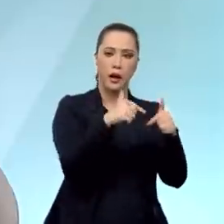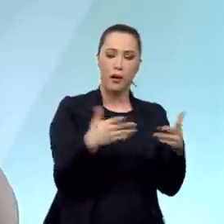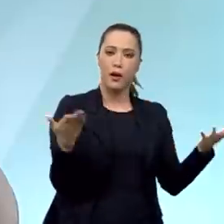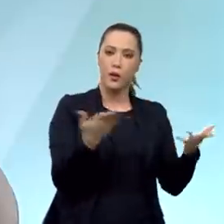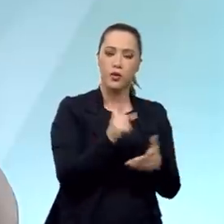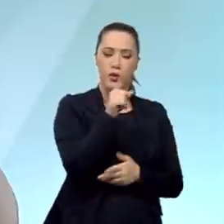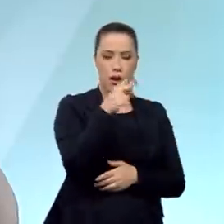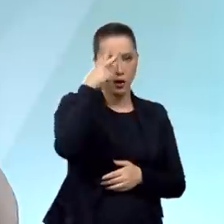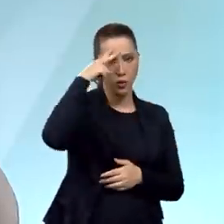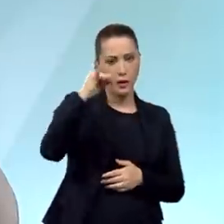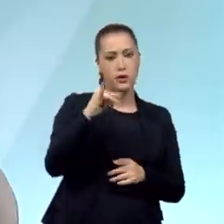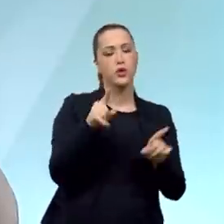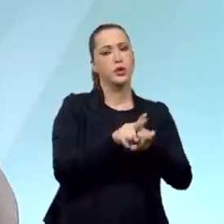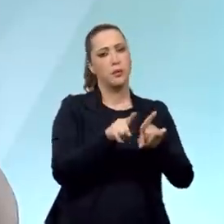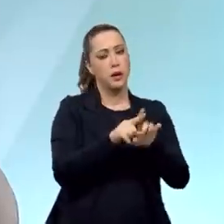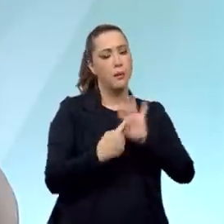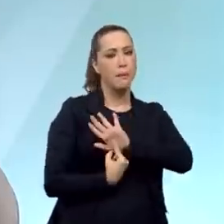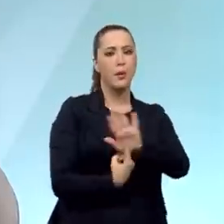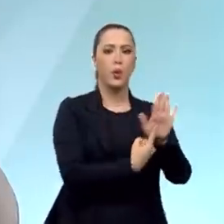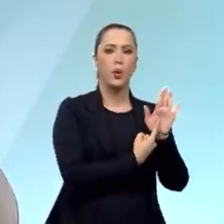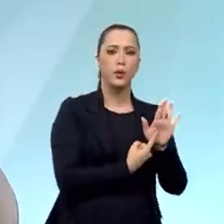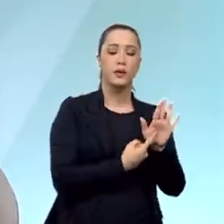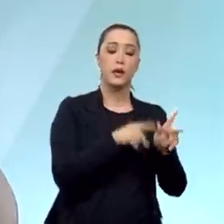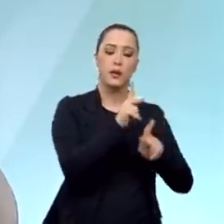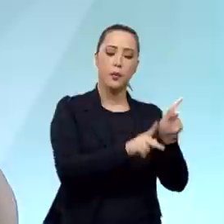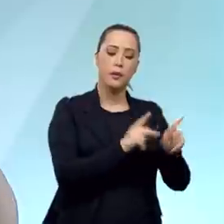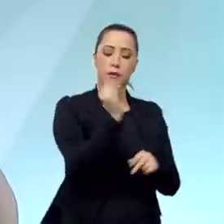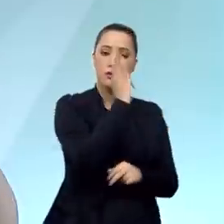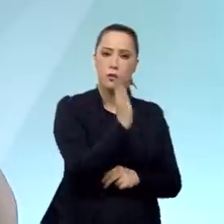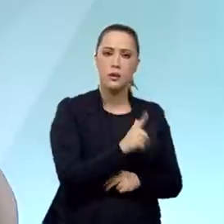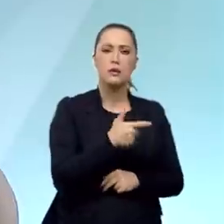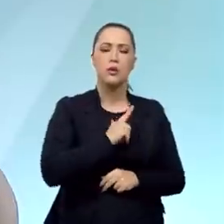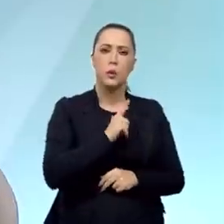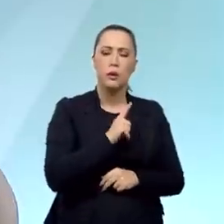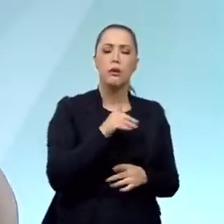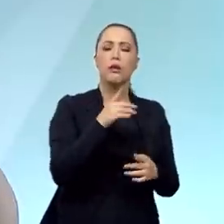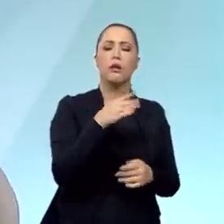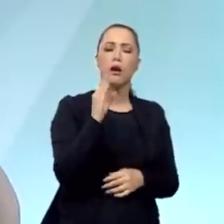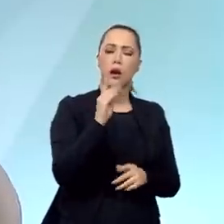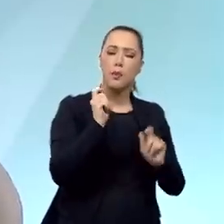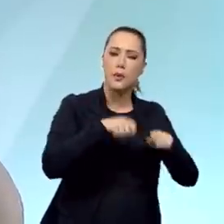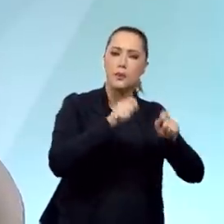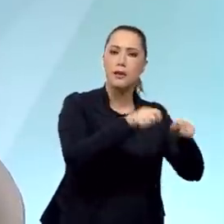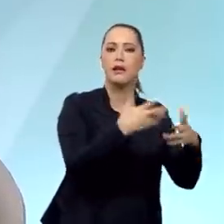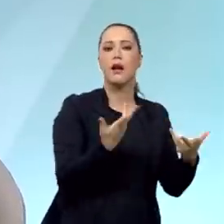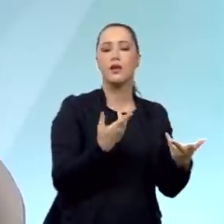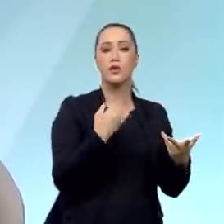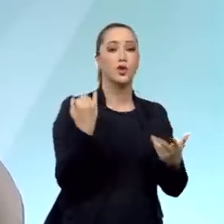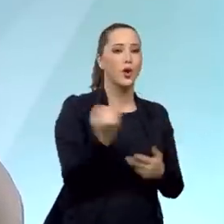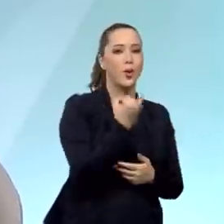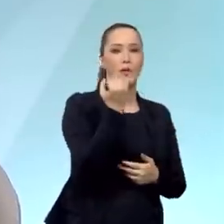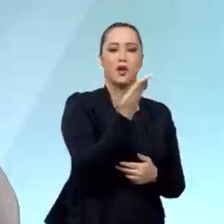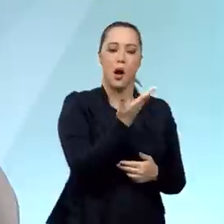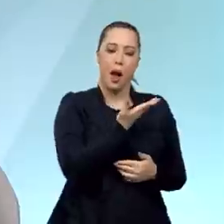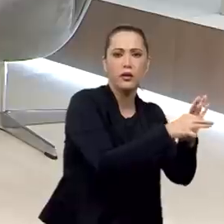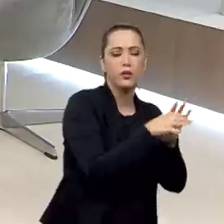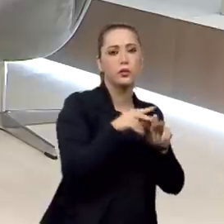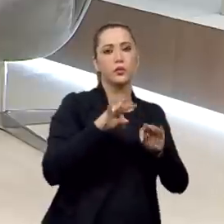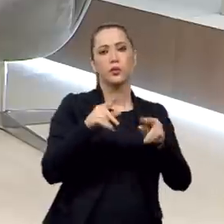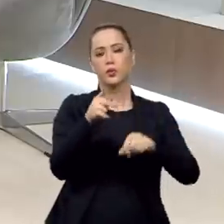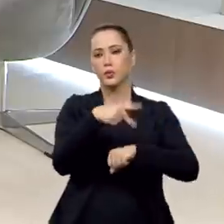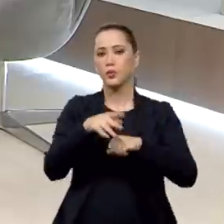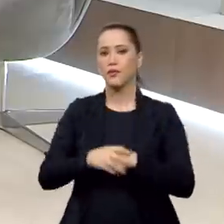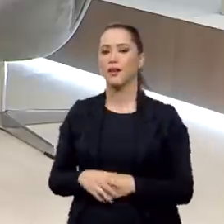paz no Haiti, mostra que o povo brasileiro tem uma característica muito importante, a missibilidade que o português nos deu.